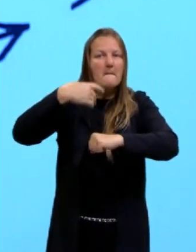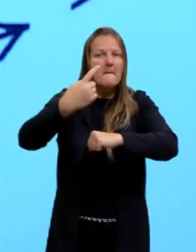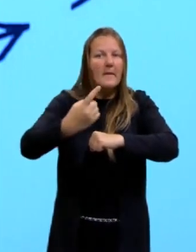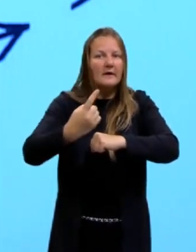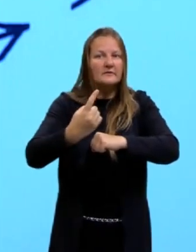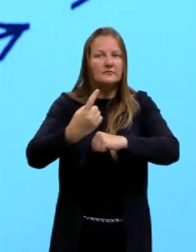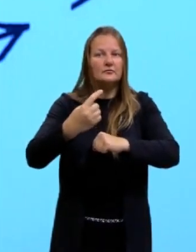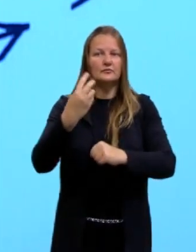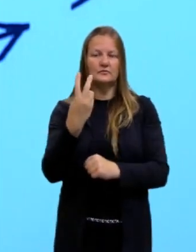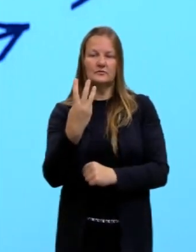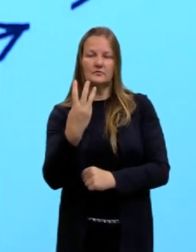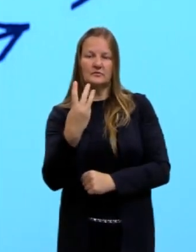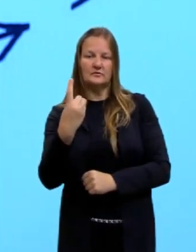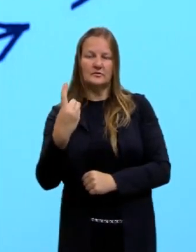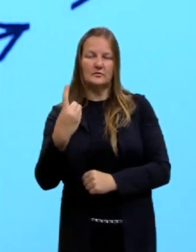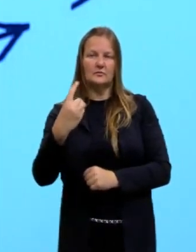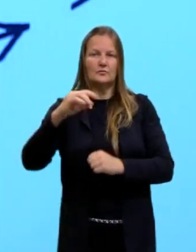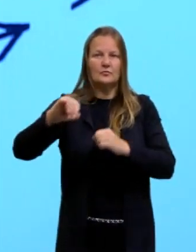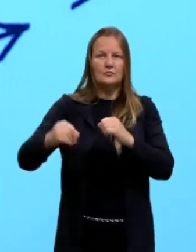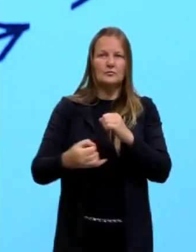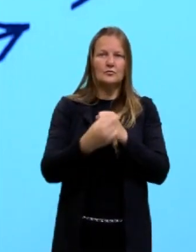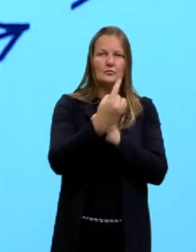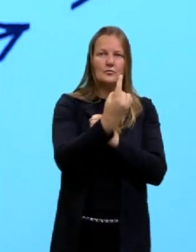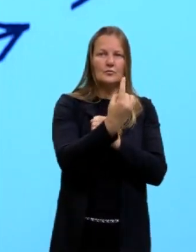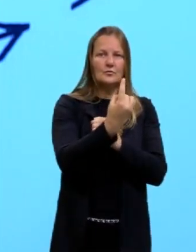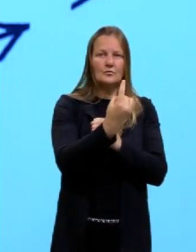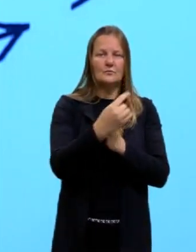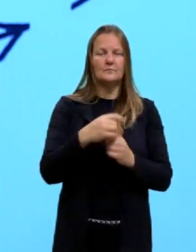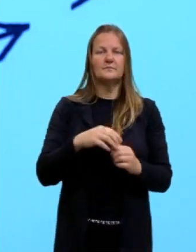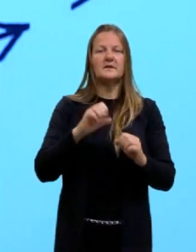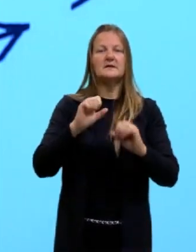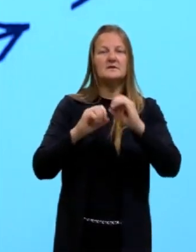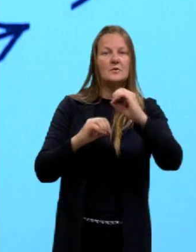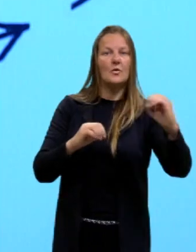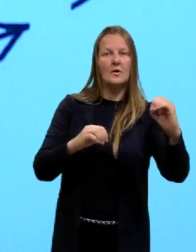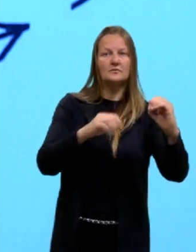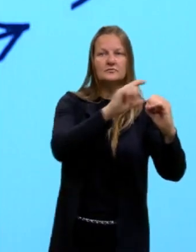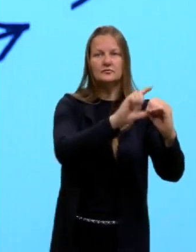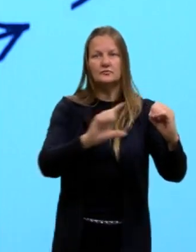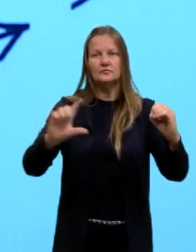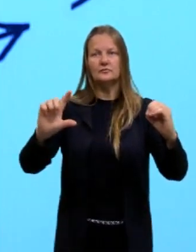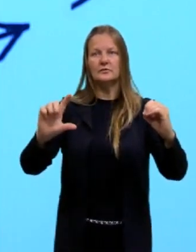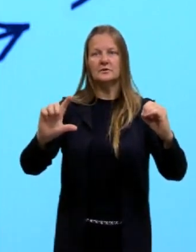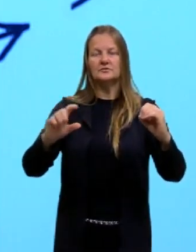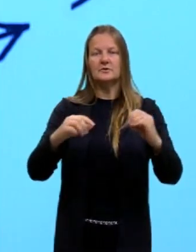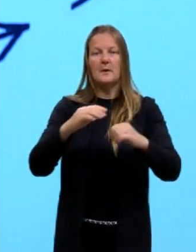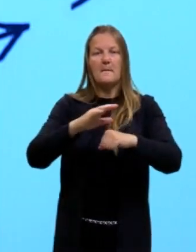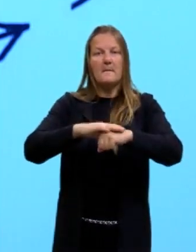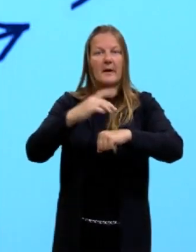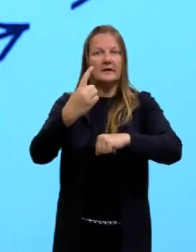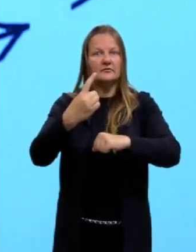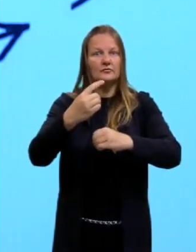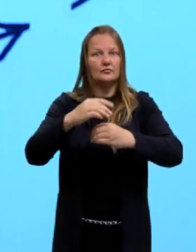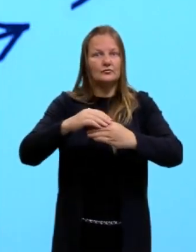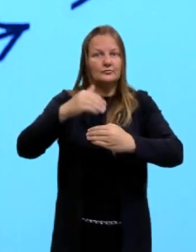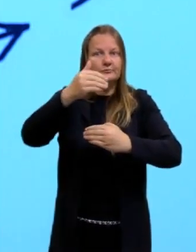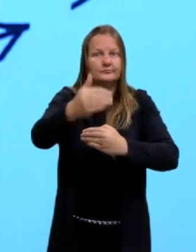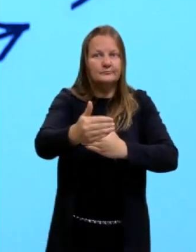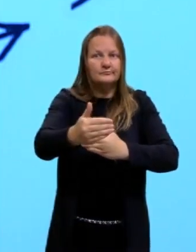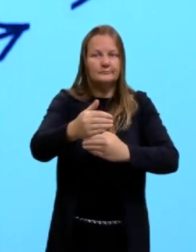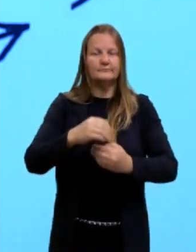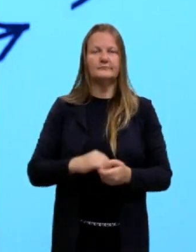31 para 1º de janeiro. Já que eu vou de oeste para leste, eu ganho um dia, certo, então, aqui, eu